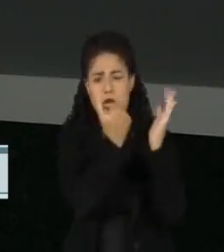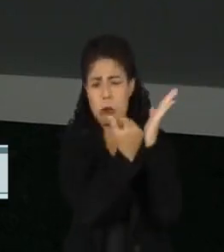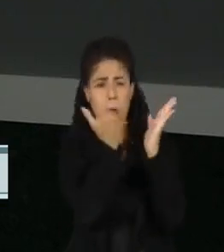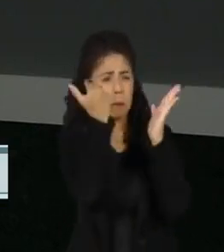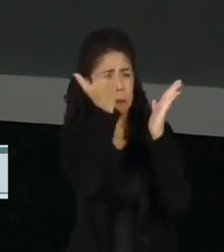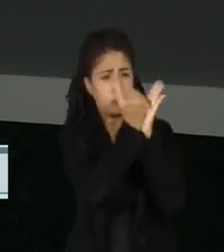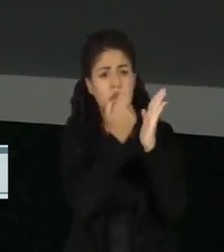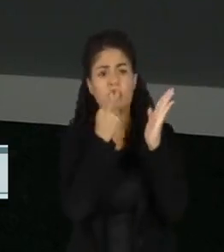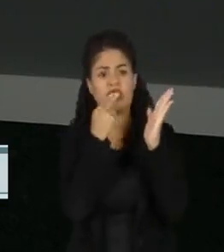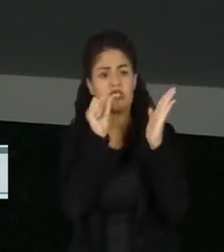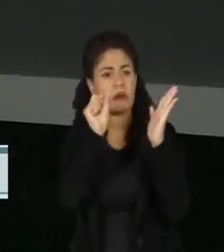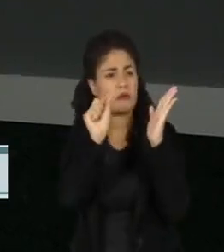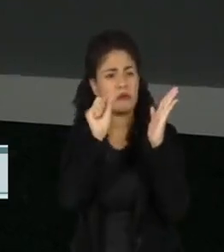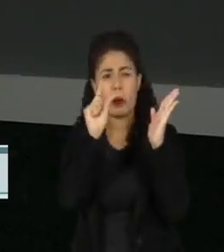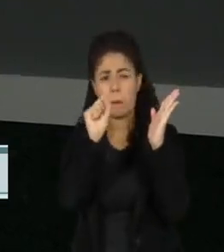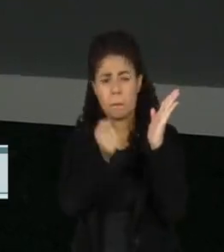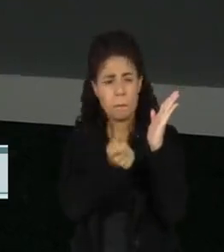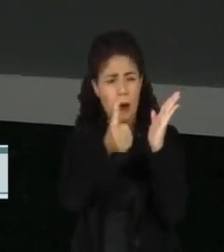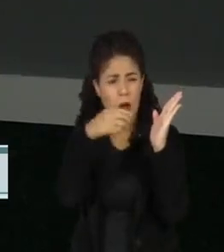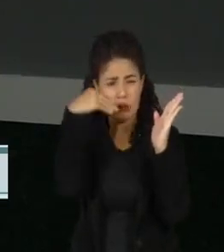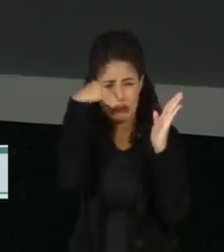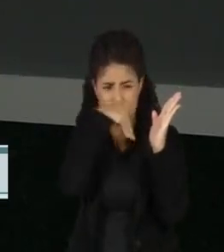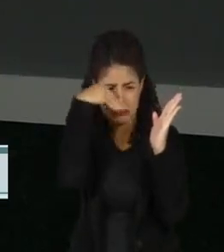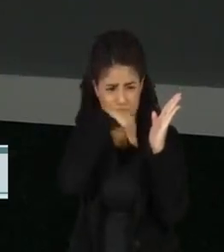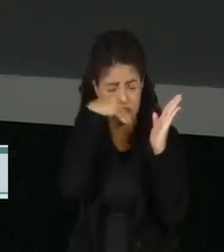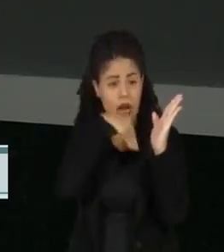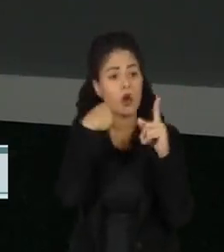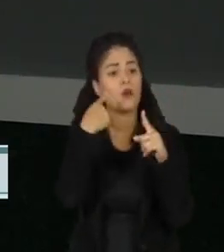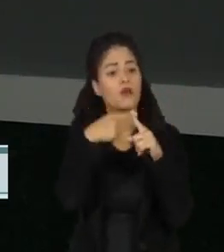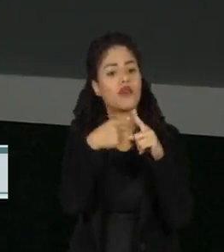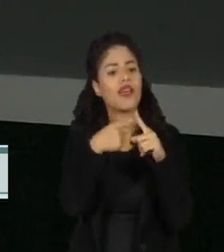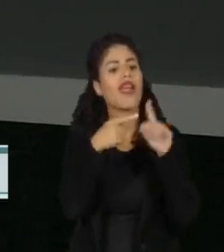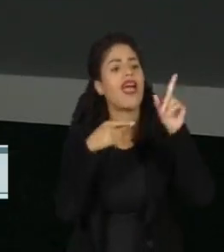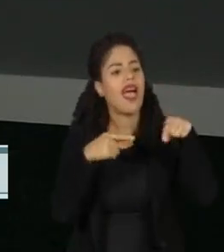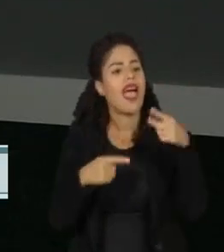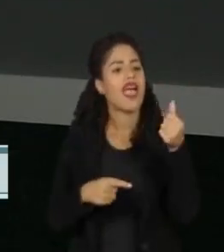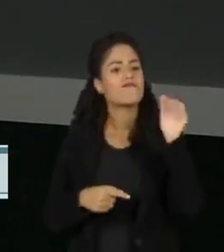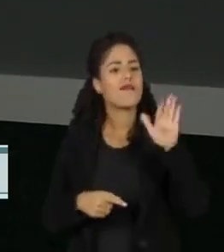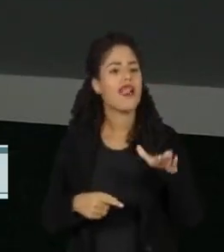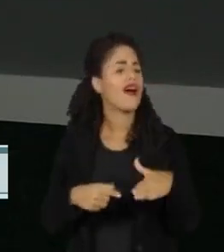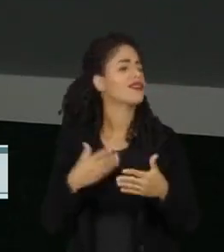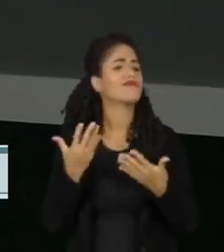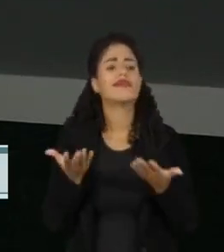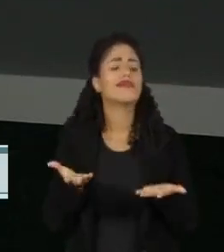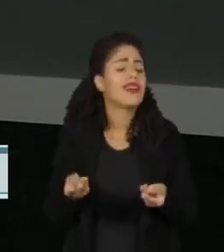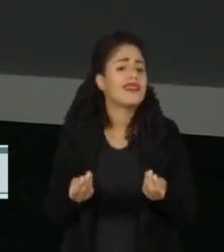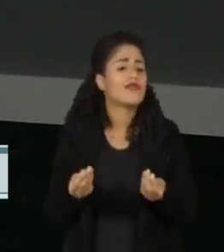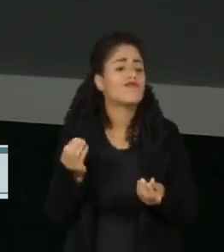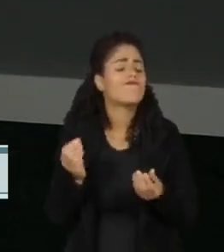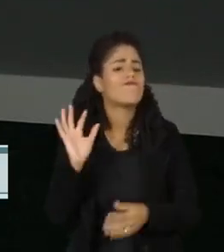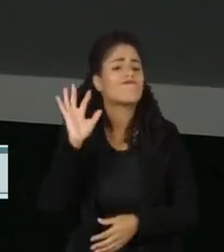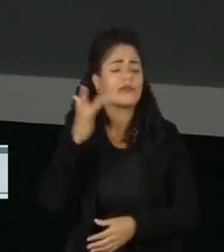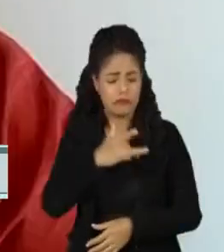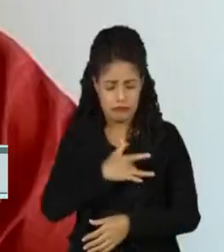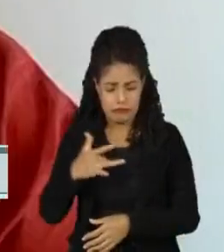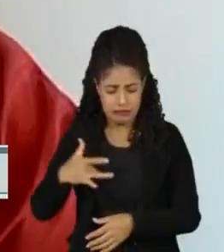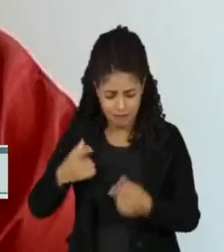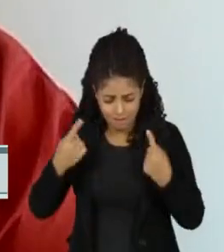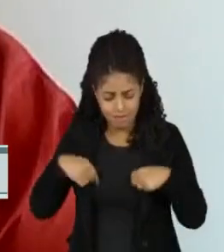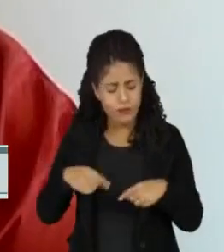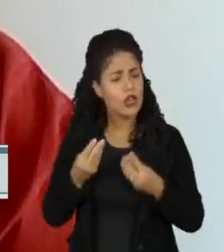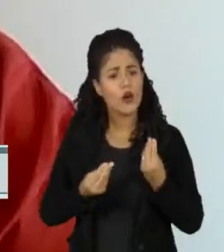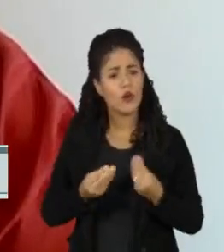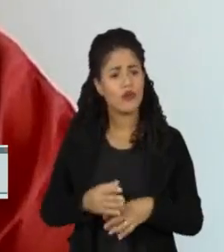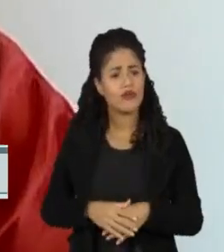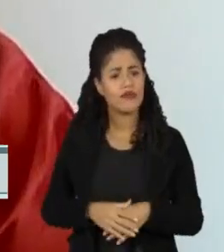baixa renda, porque eles acabam sendo mais baratos. Quais as consequências disso para a saúde? São